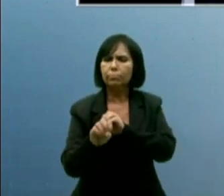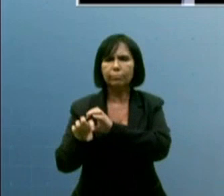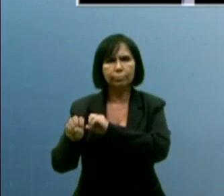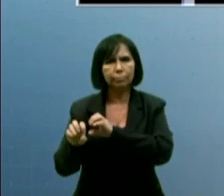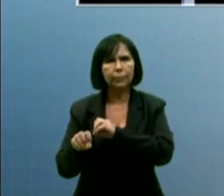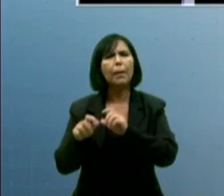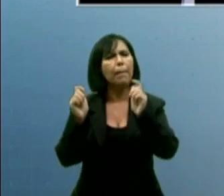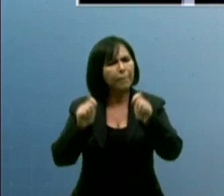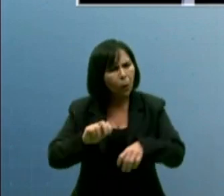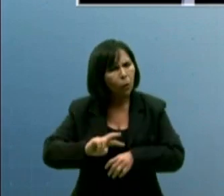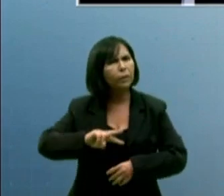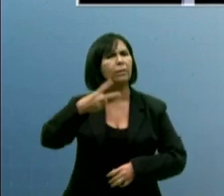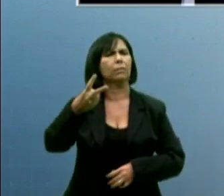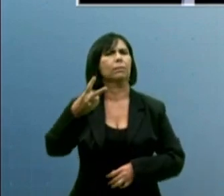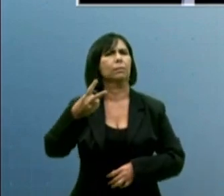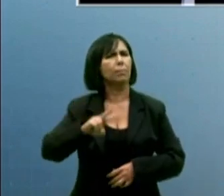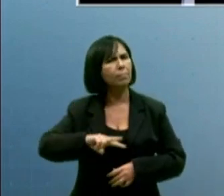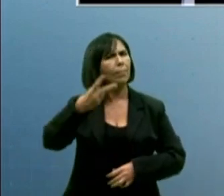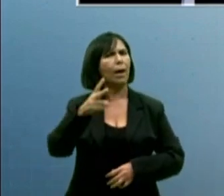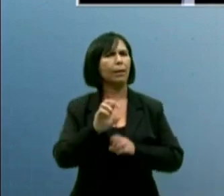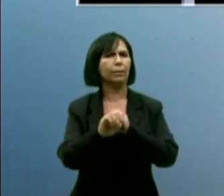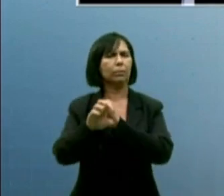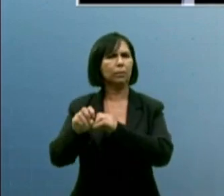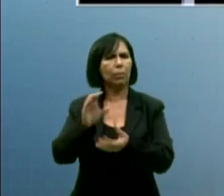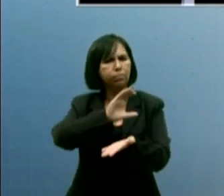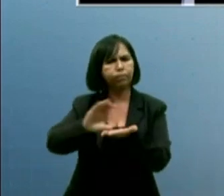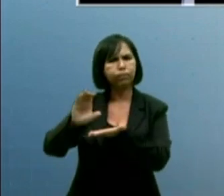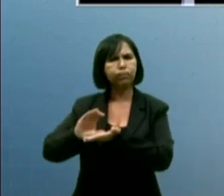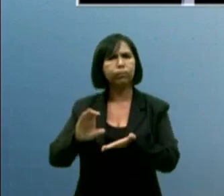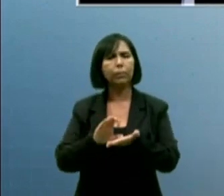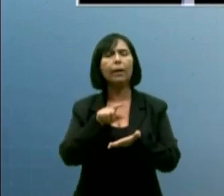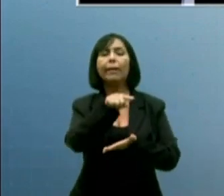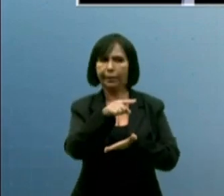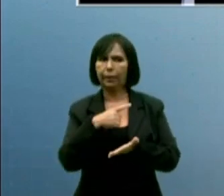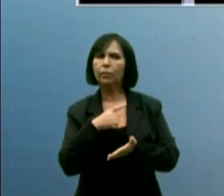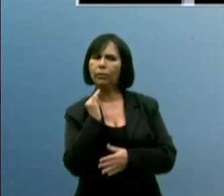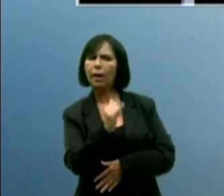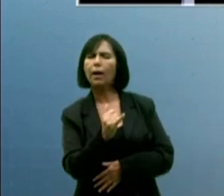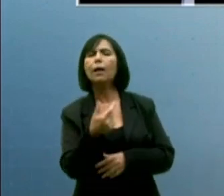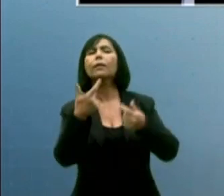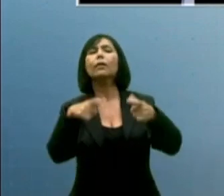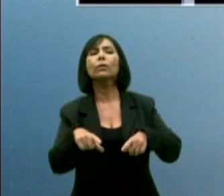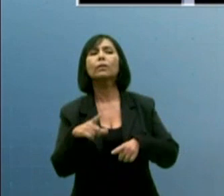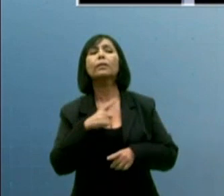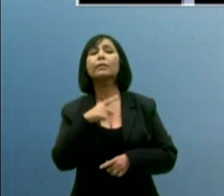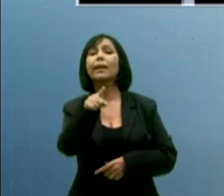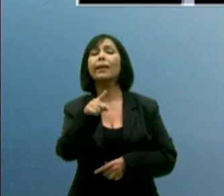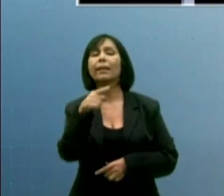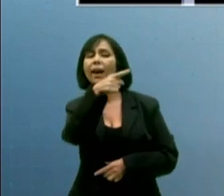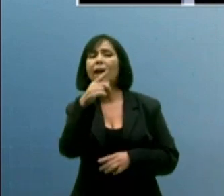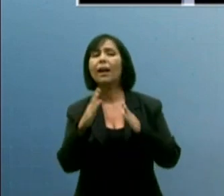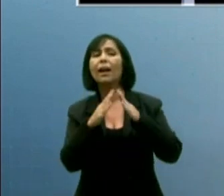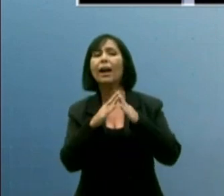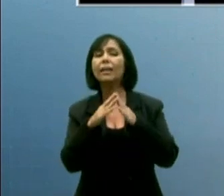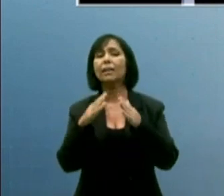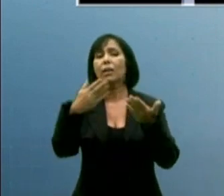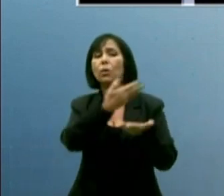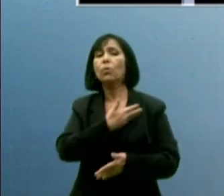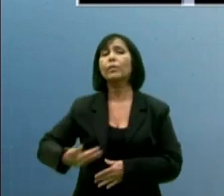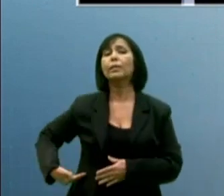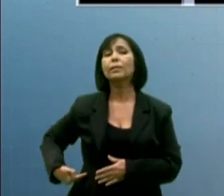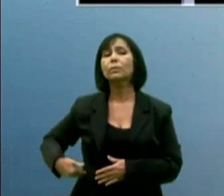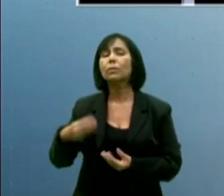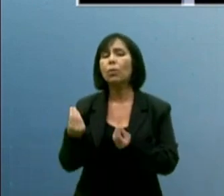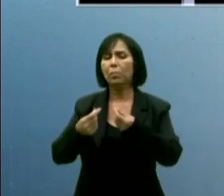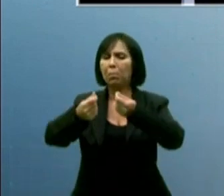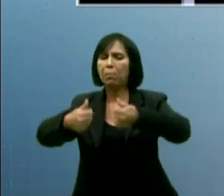que dobrar esse orçamento. Sim, sim. Basta dizer de onde vai sair. E eu digo, a Grande Santana vai virar um parque público. O que se gasta